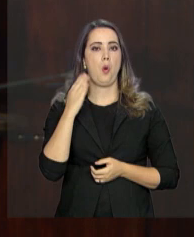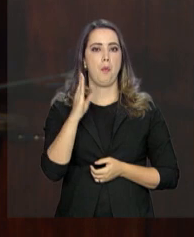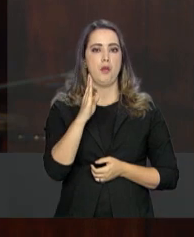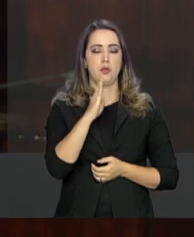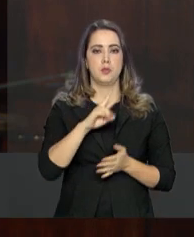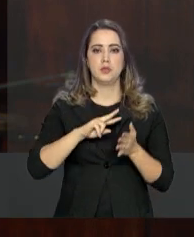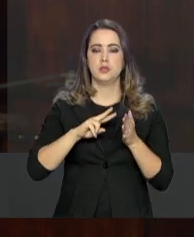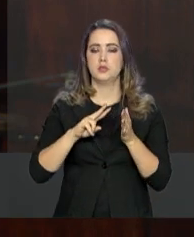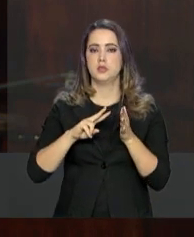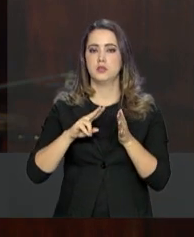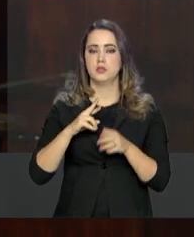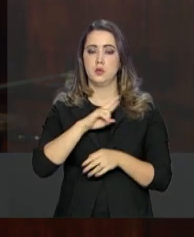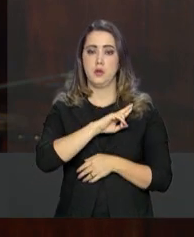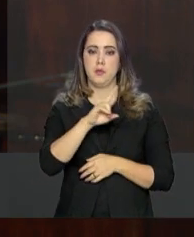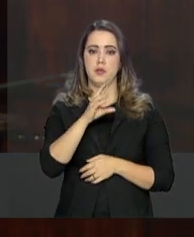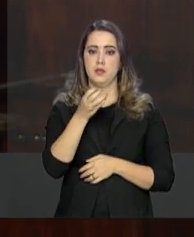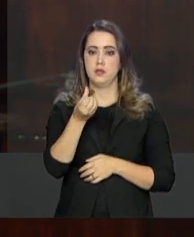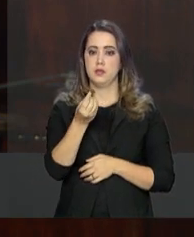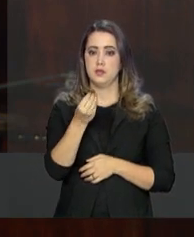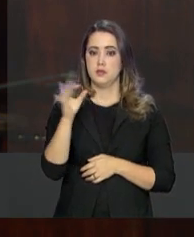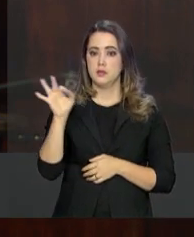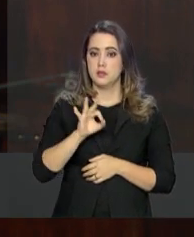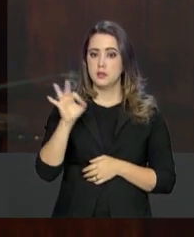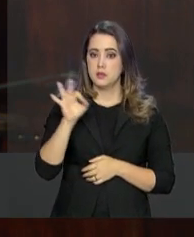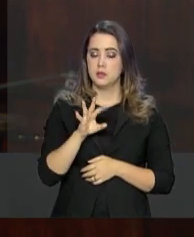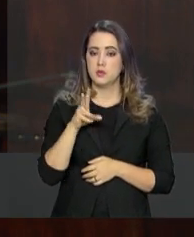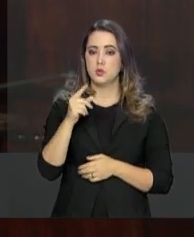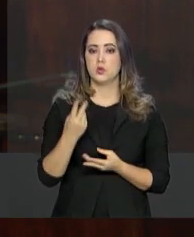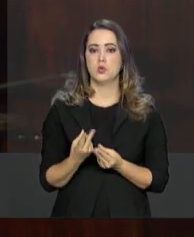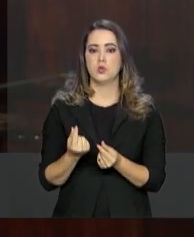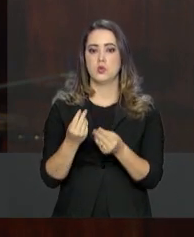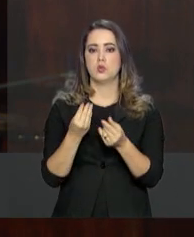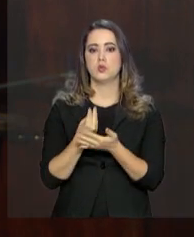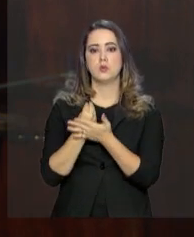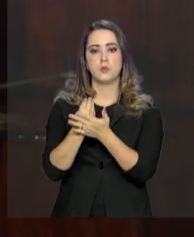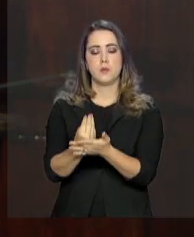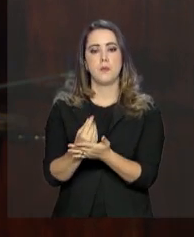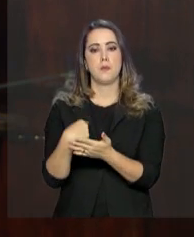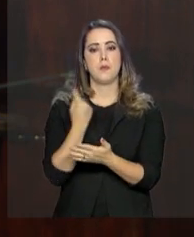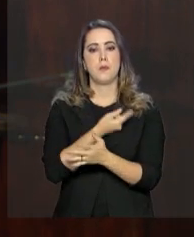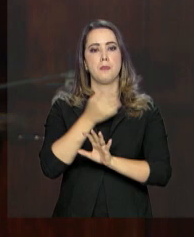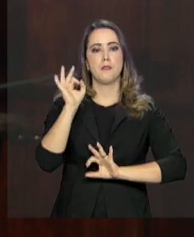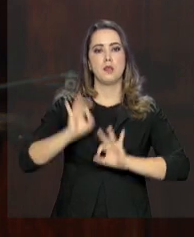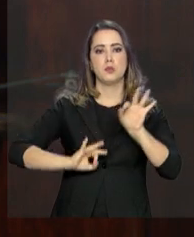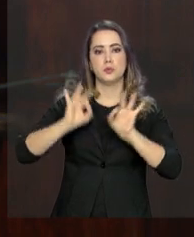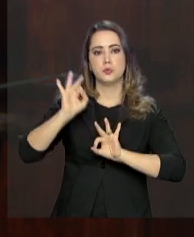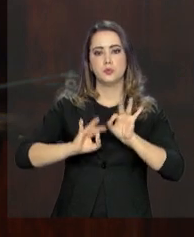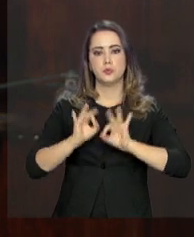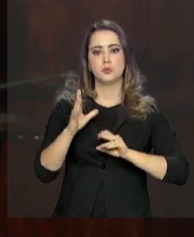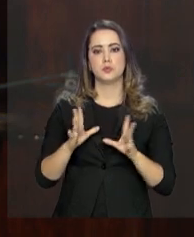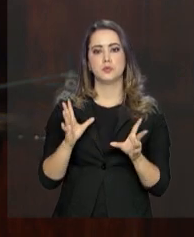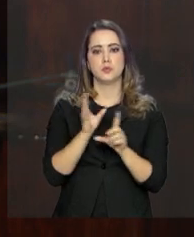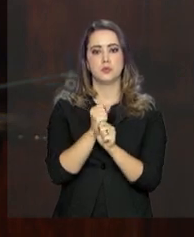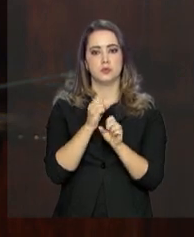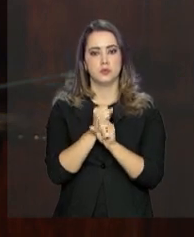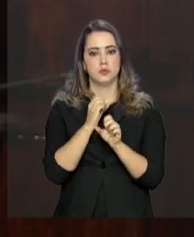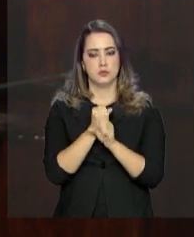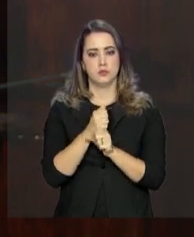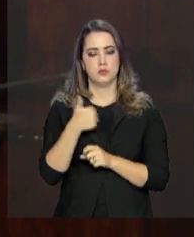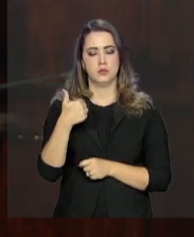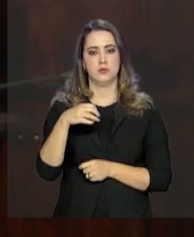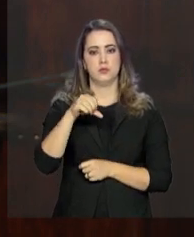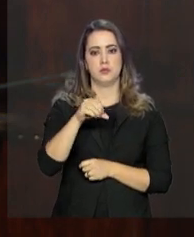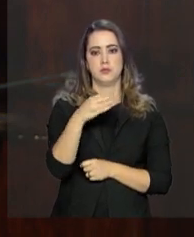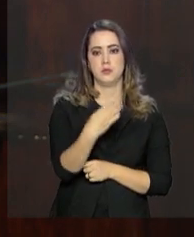ou menos de todo o financiamento, o dinheiro disponível que nós colocamos. O nosso plano Safra, ele fecha na conta de 194